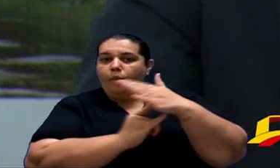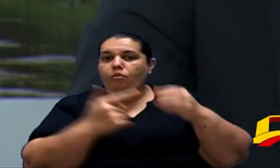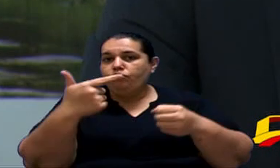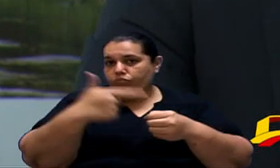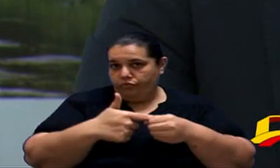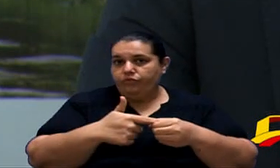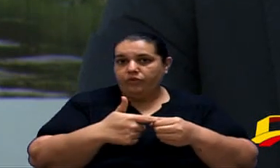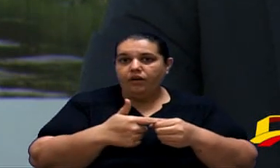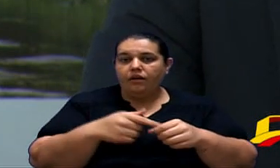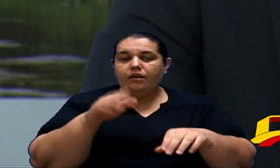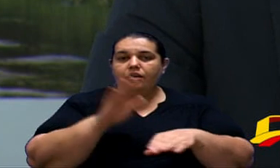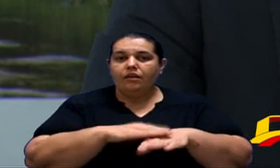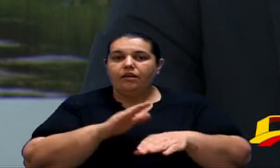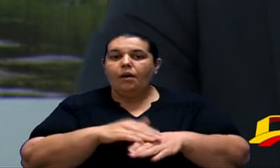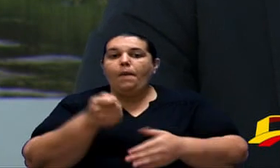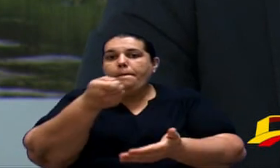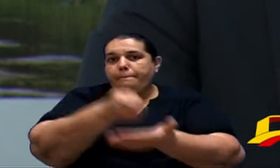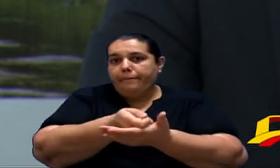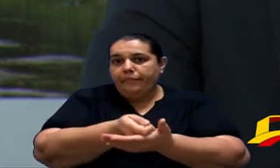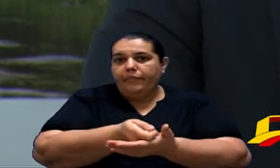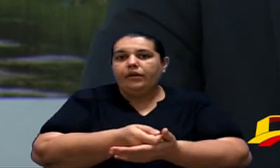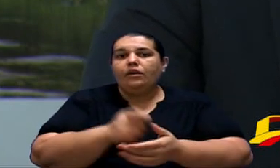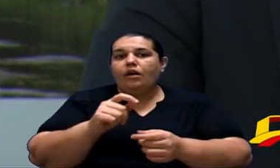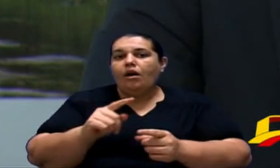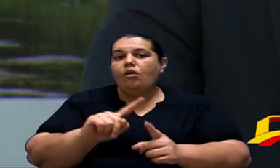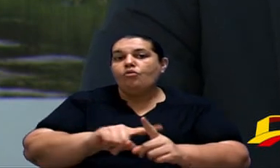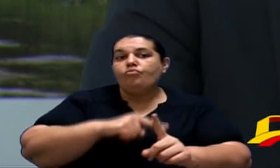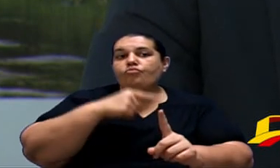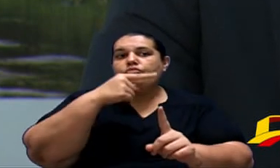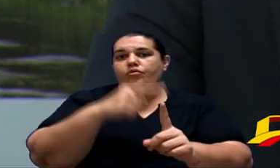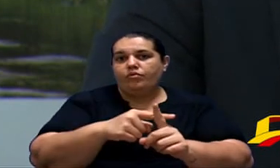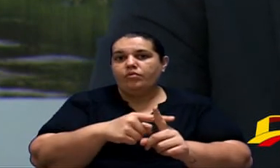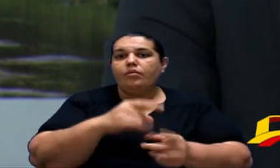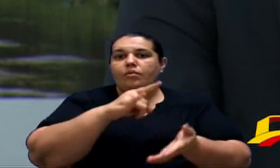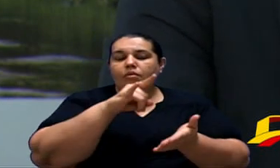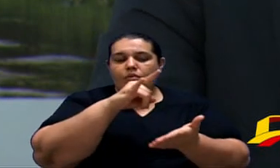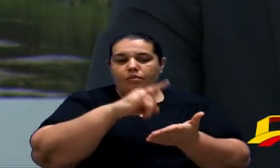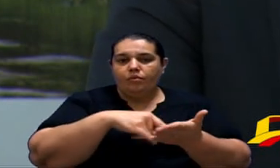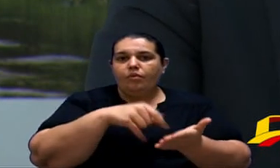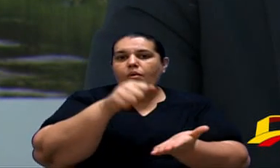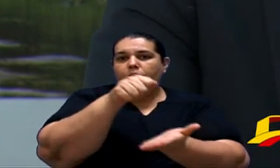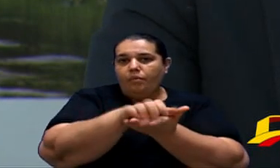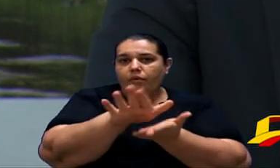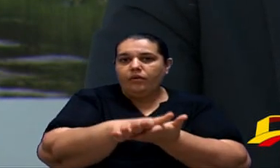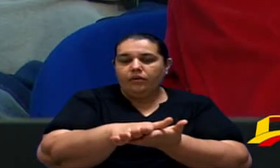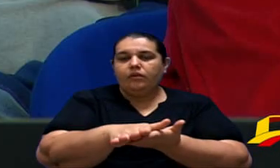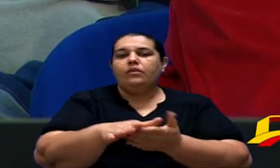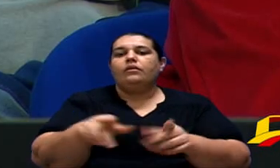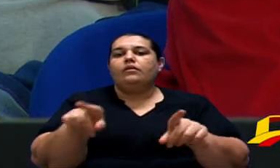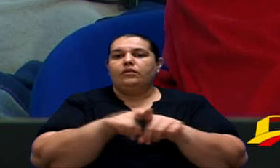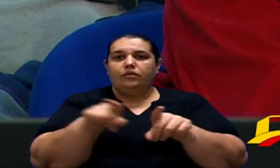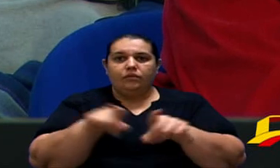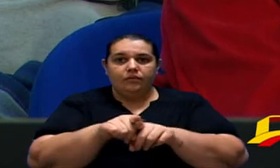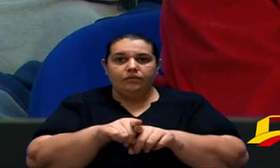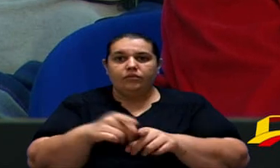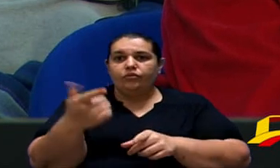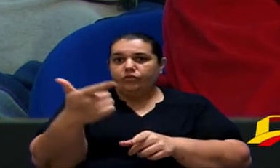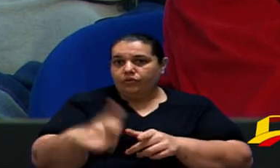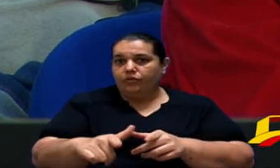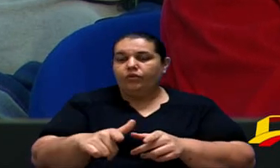lei implicará o pagamento do dobro do valor da multa estabelecido no caput desse artigo em caso de